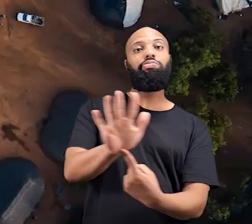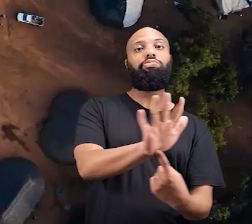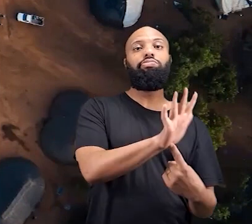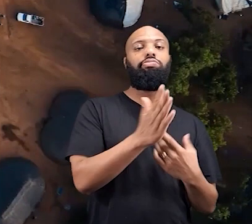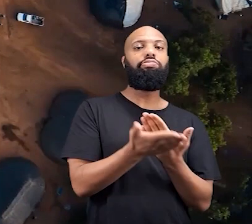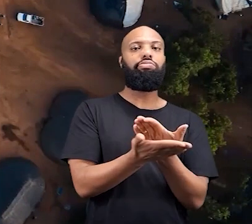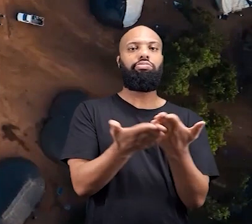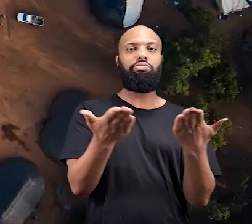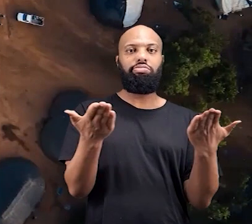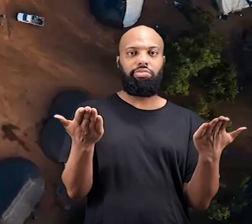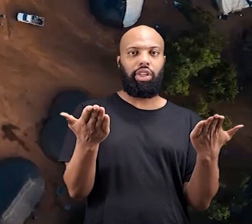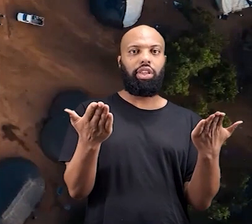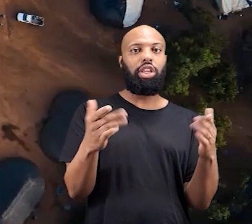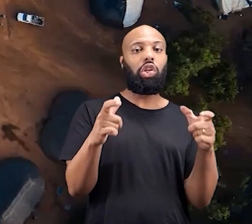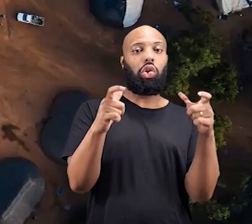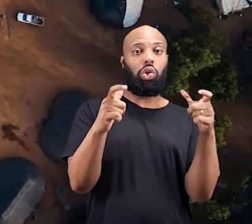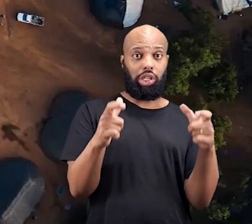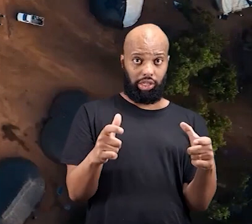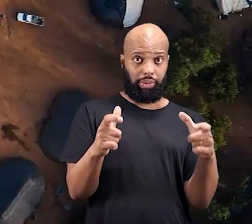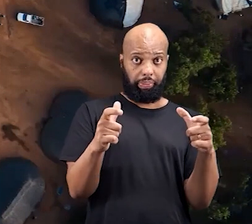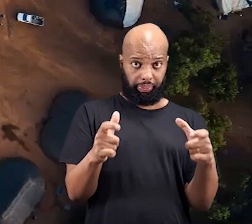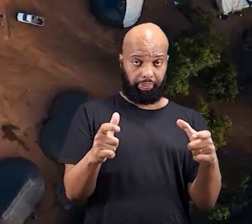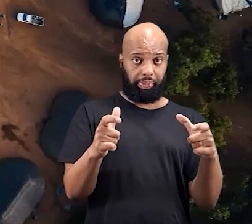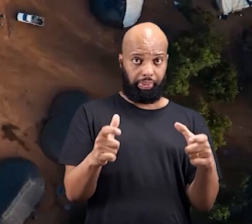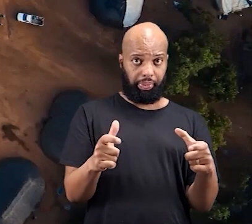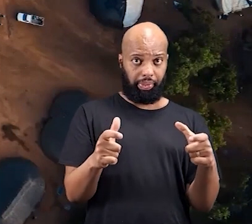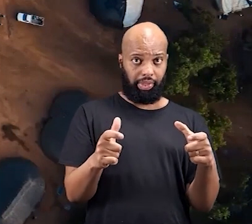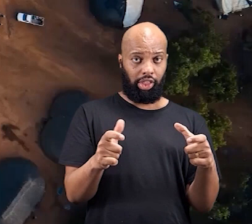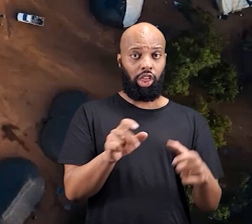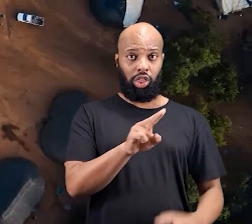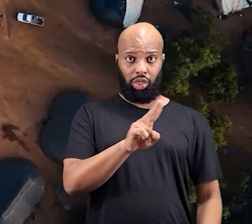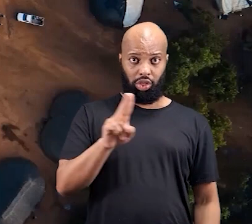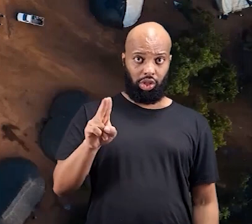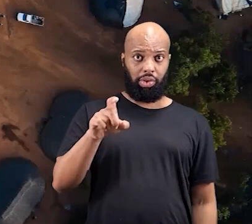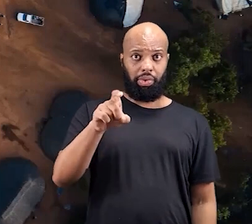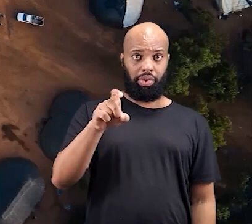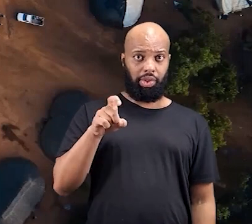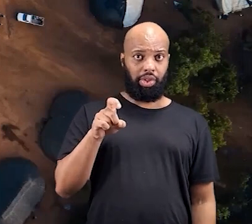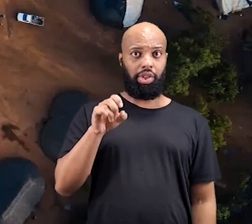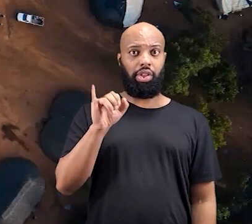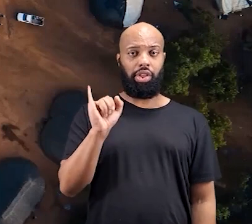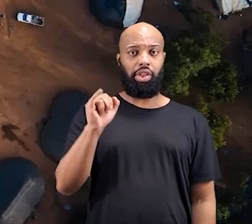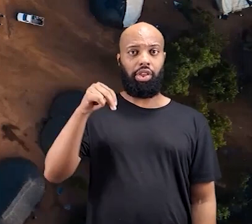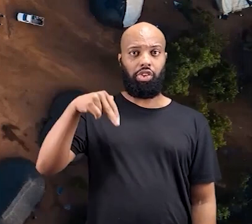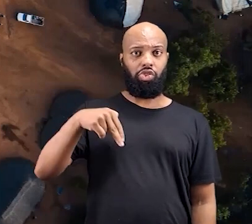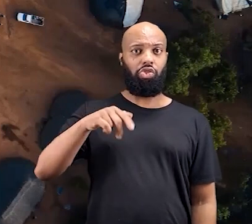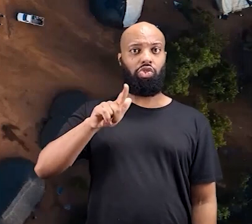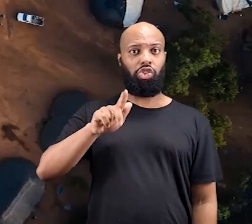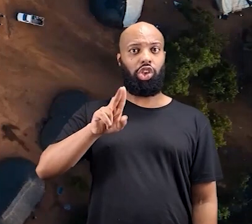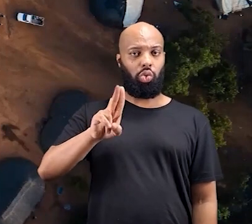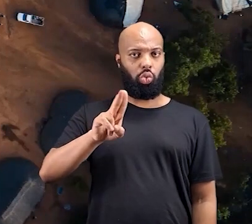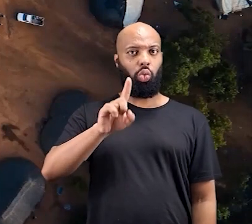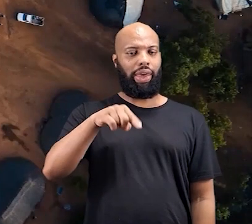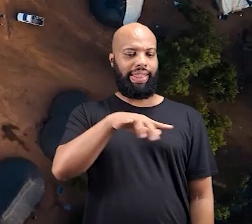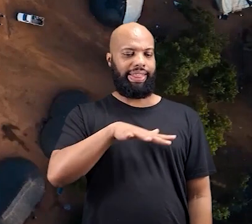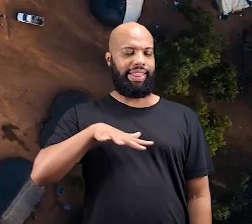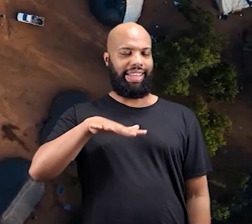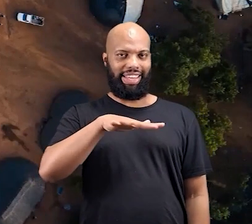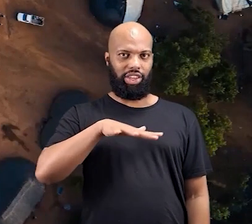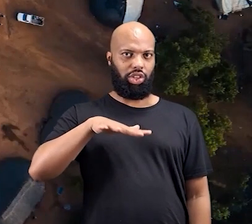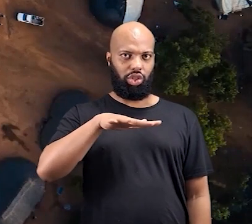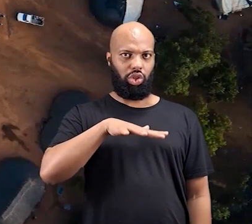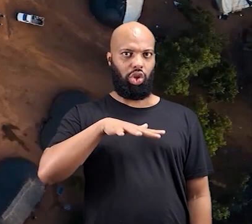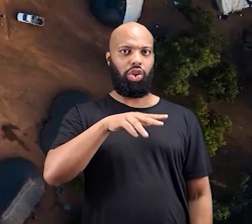Contextualizar vocês dentro deste lugar chamado Xingu, né? O território indígena do